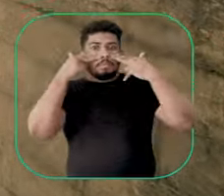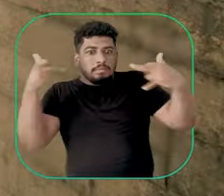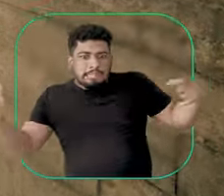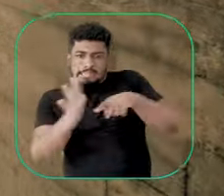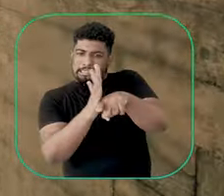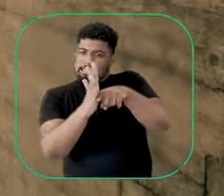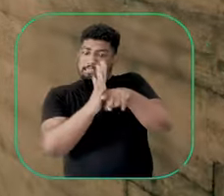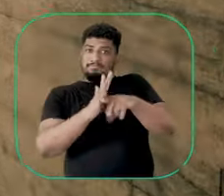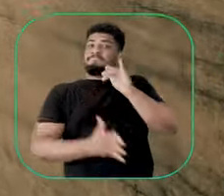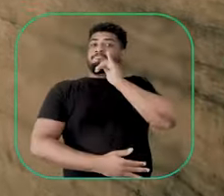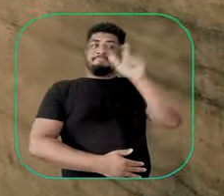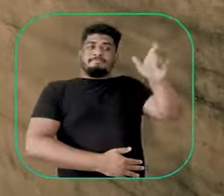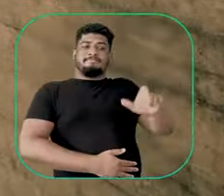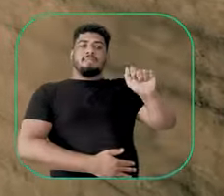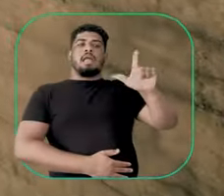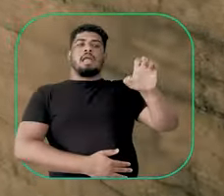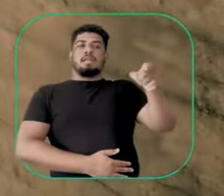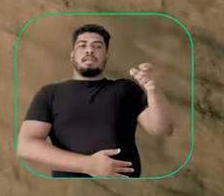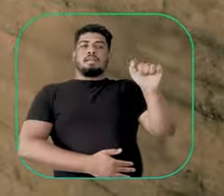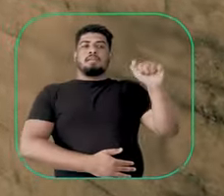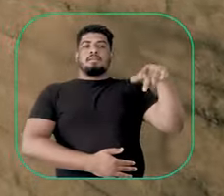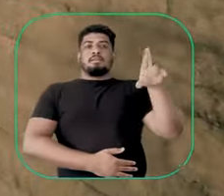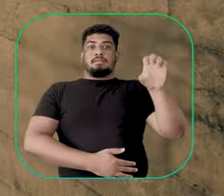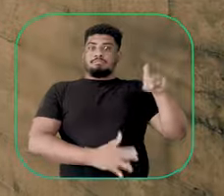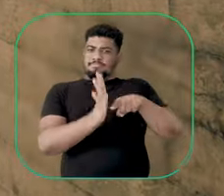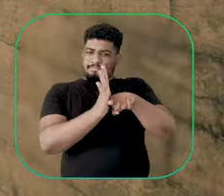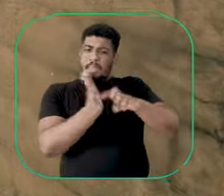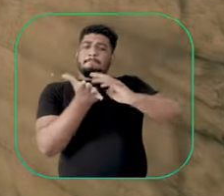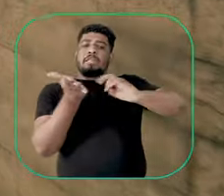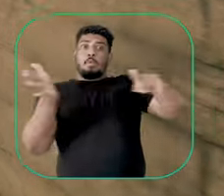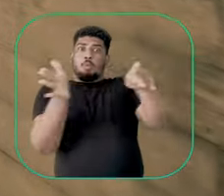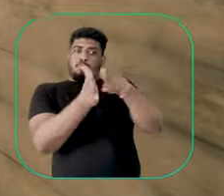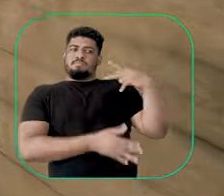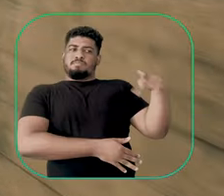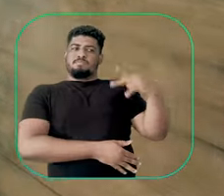por exemplo a de Alexandre, que desenvolveu um método próprio de estudo do pífano.